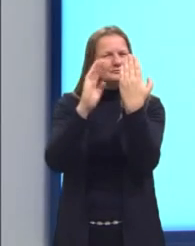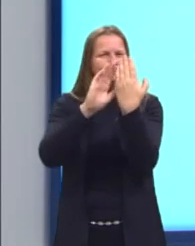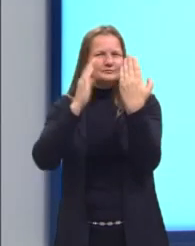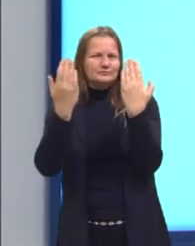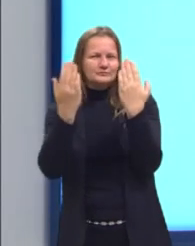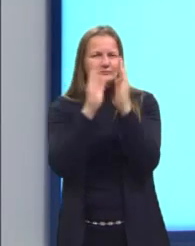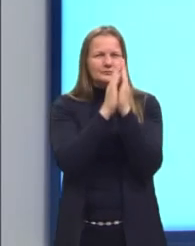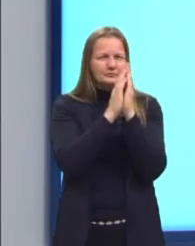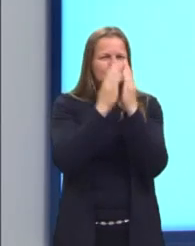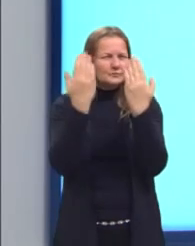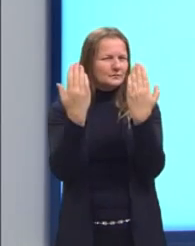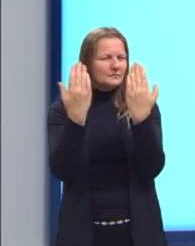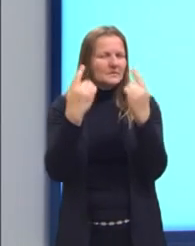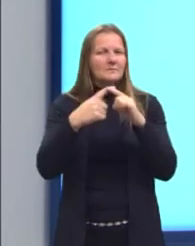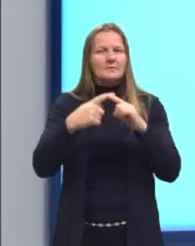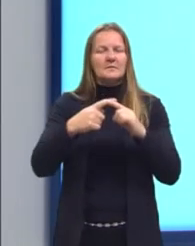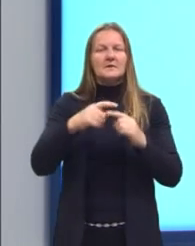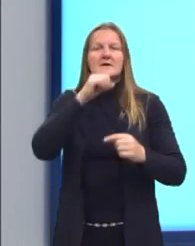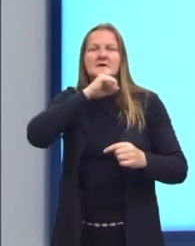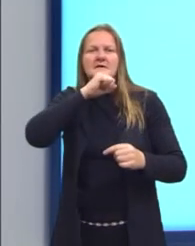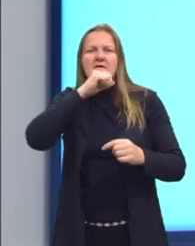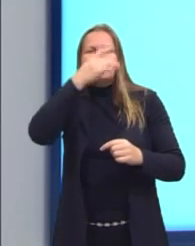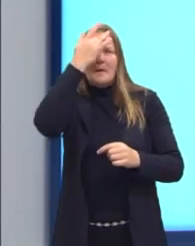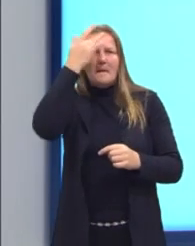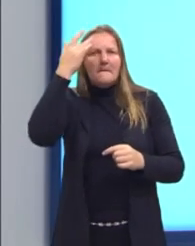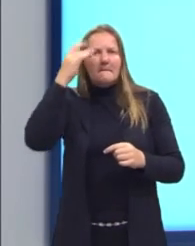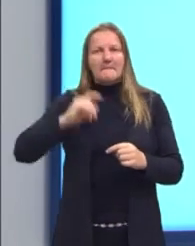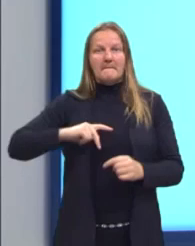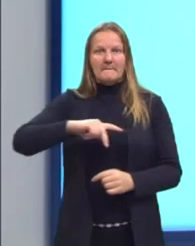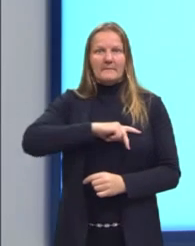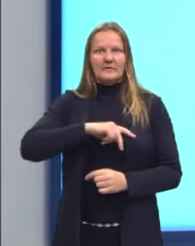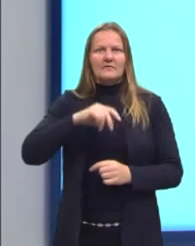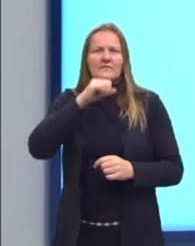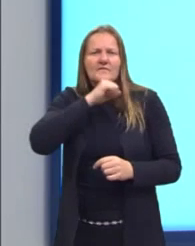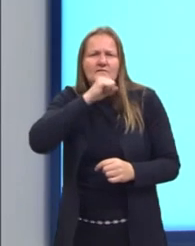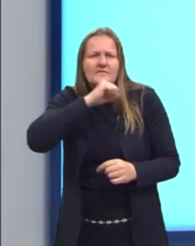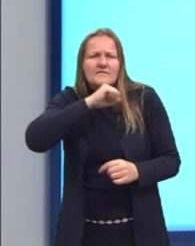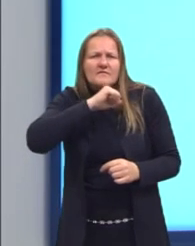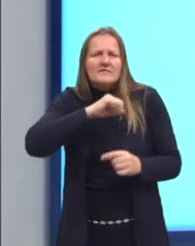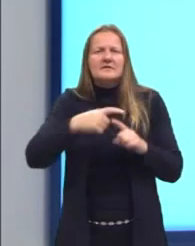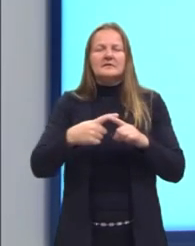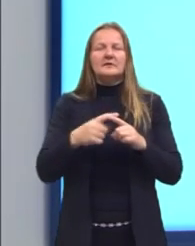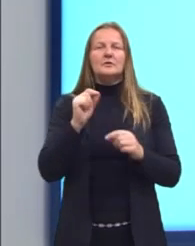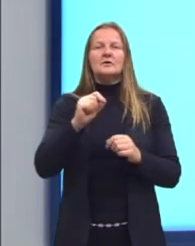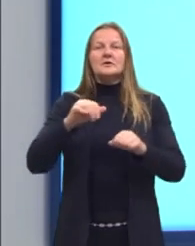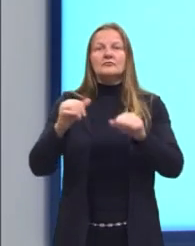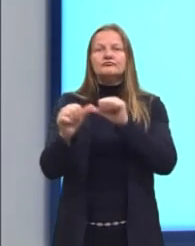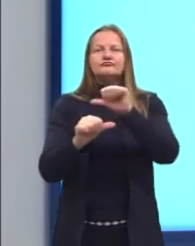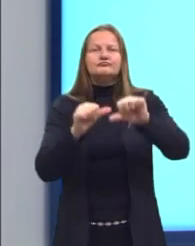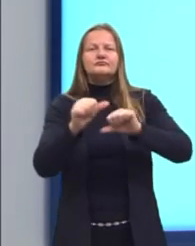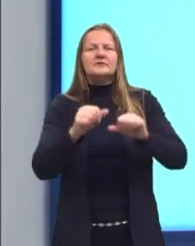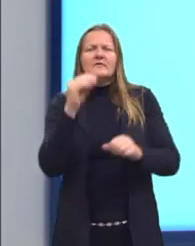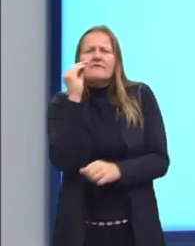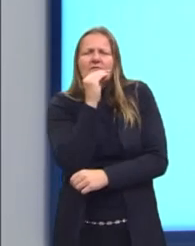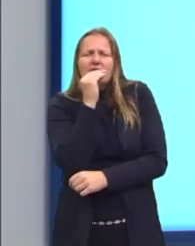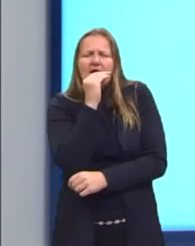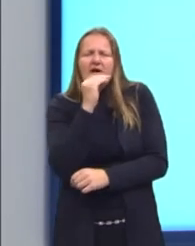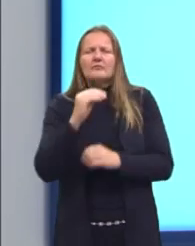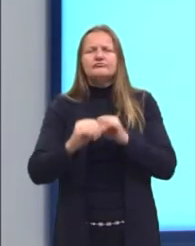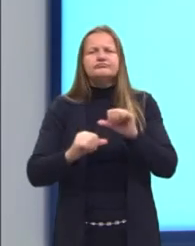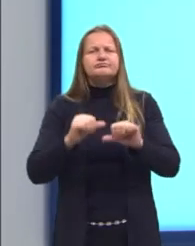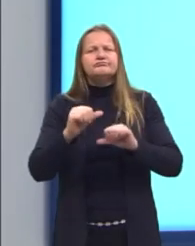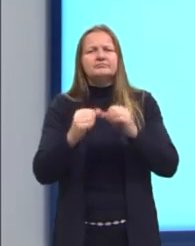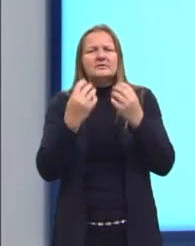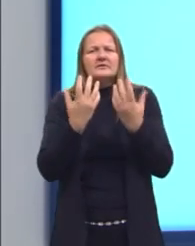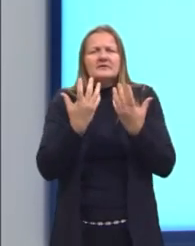sugere que, à medida que a população, as populações envelhecem, tornam-se mais fracas e